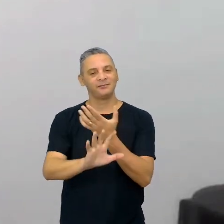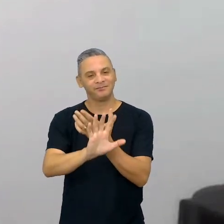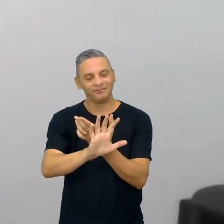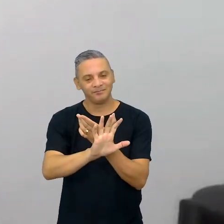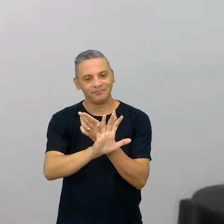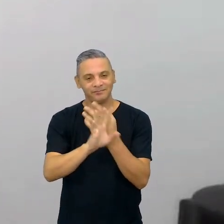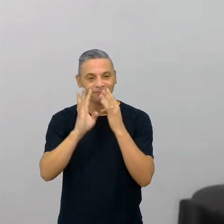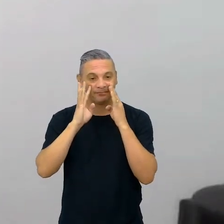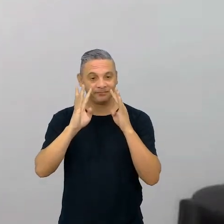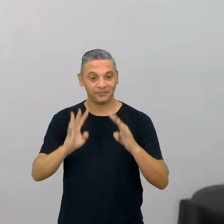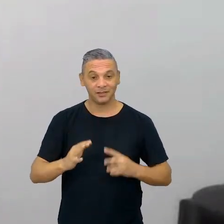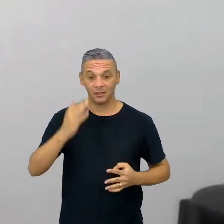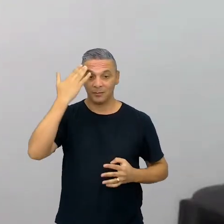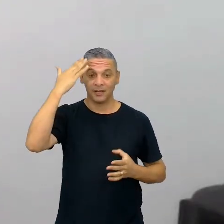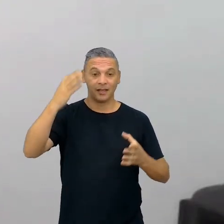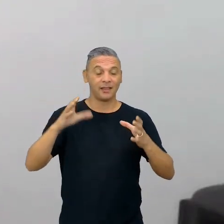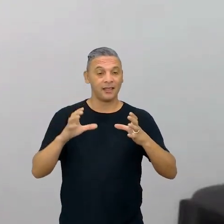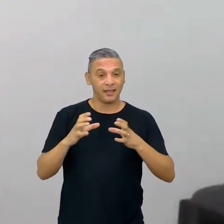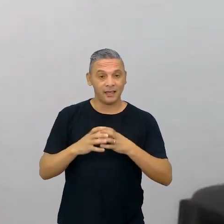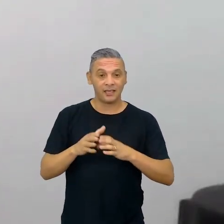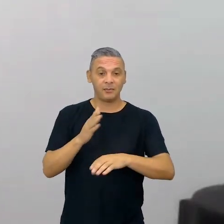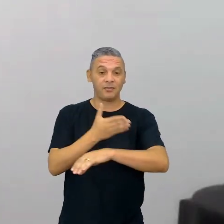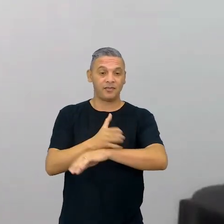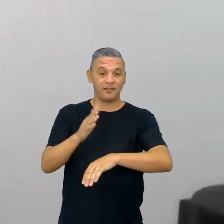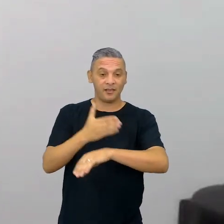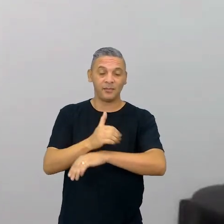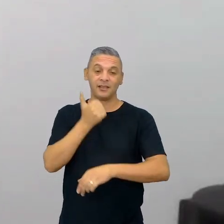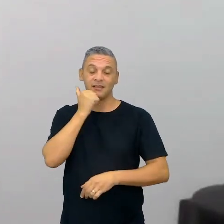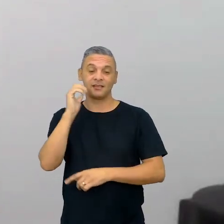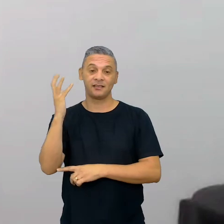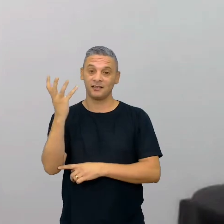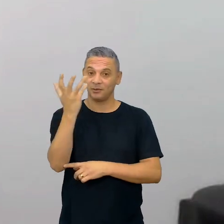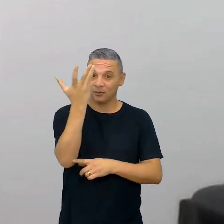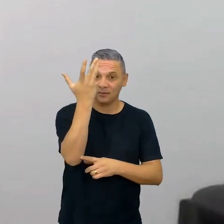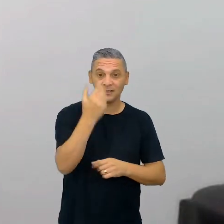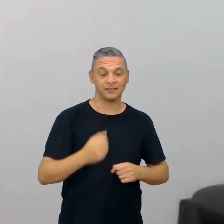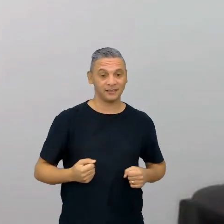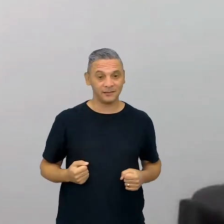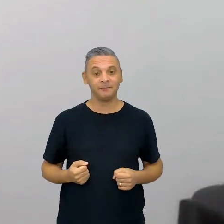todos, agradeço a toda a equipe de formação de ciências da natureza,